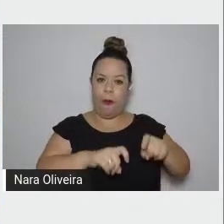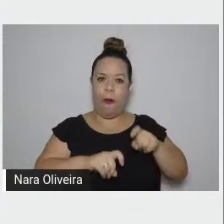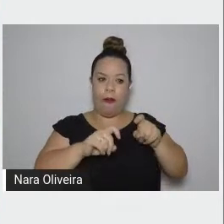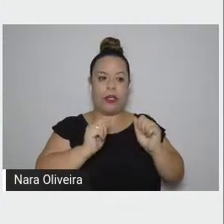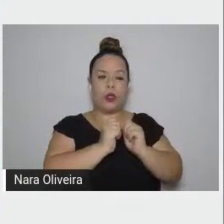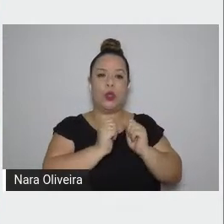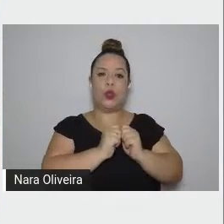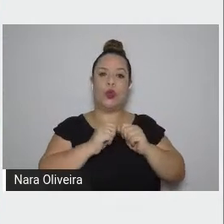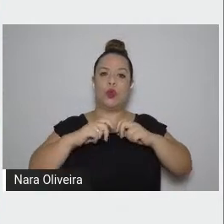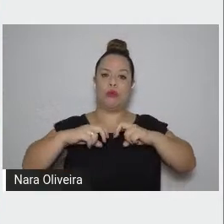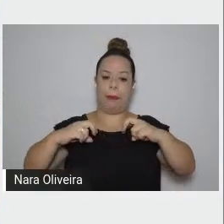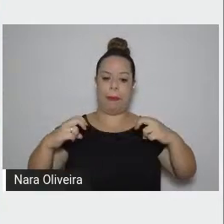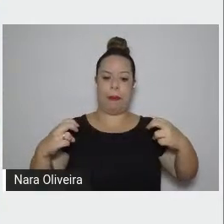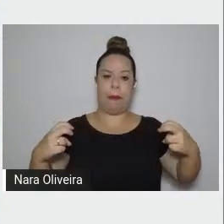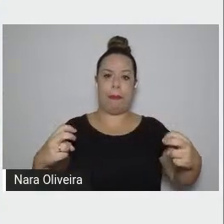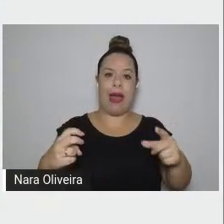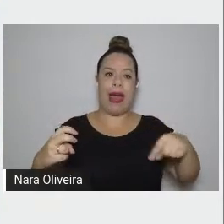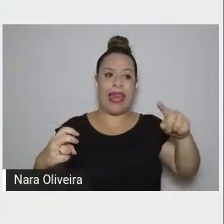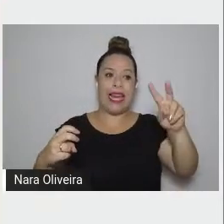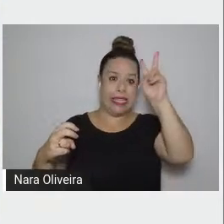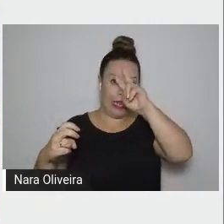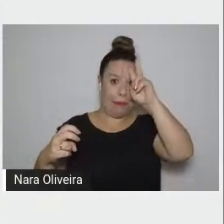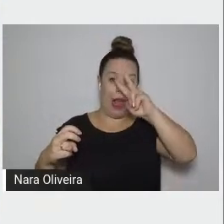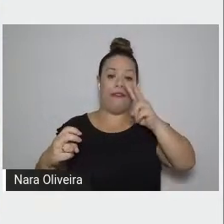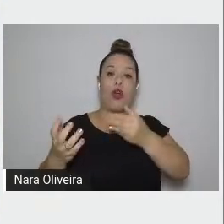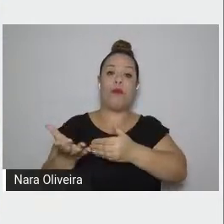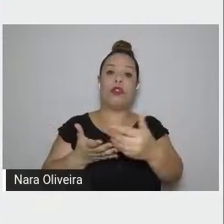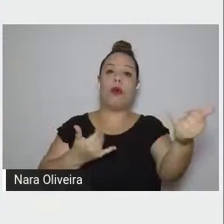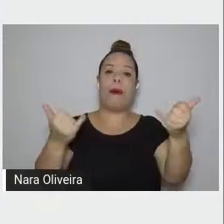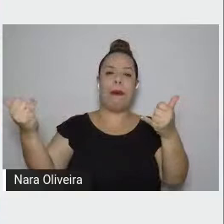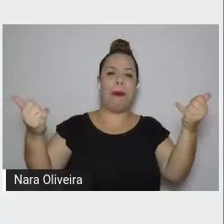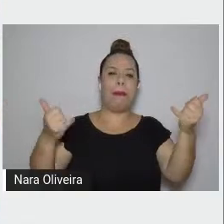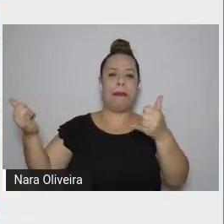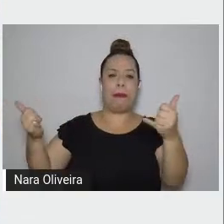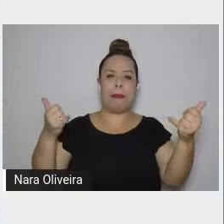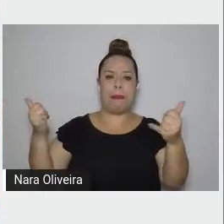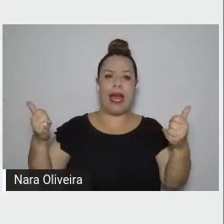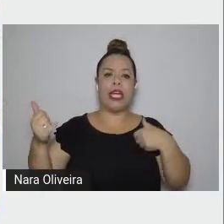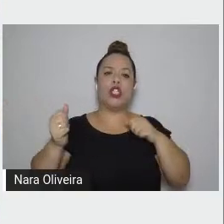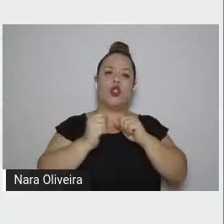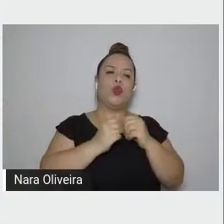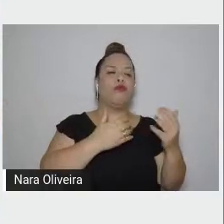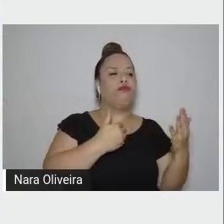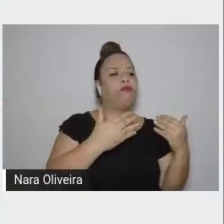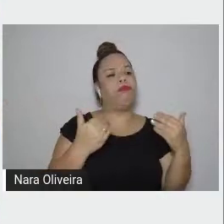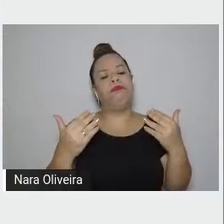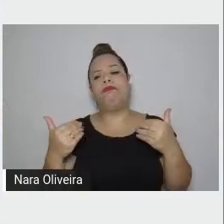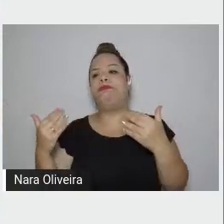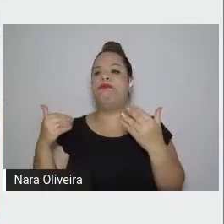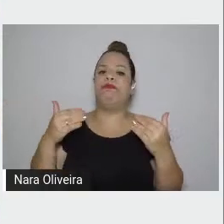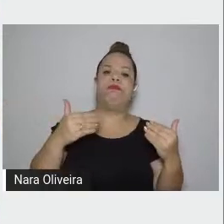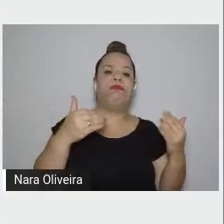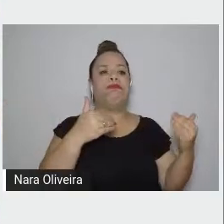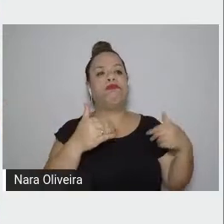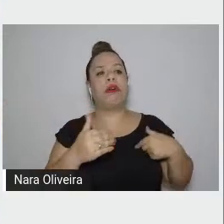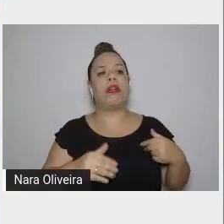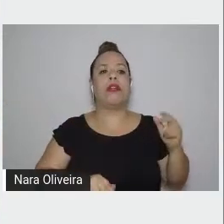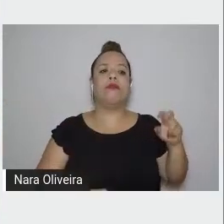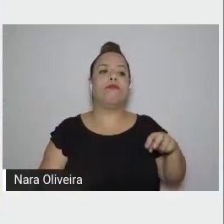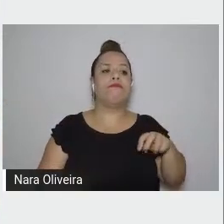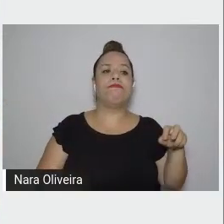de muitas coisas. E dessa viagem decorreu a escolha de uma